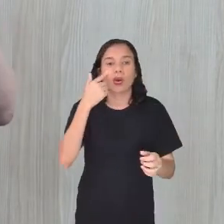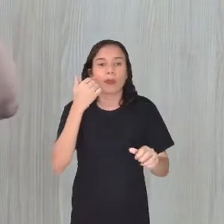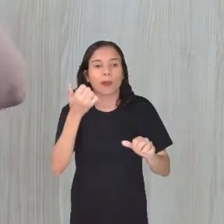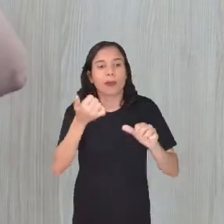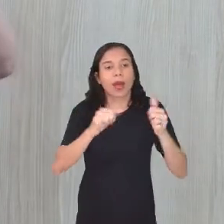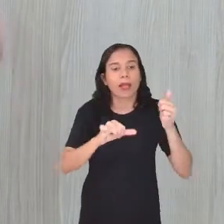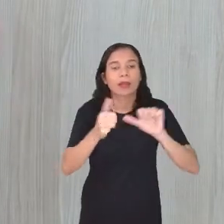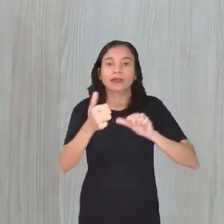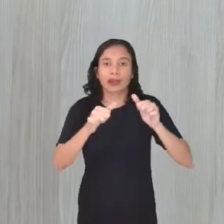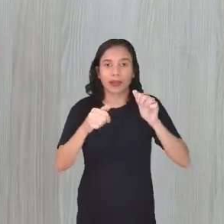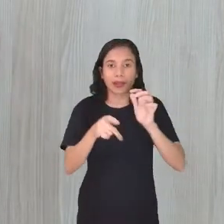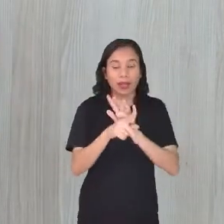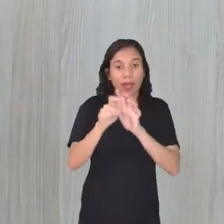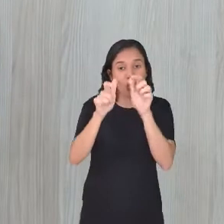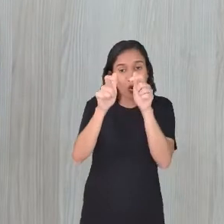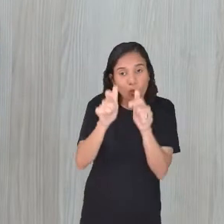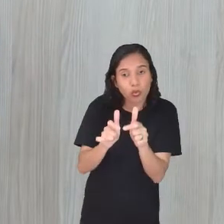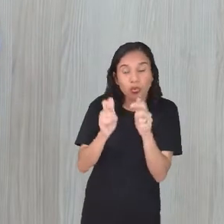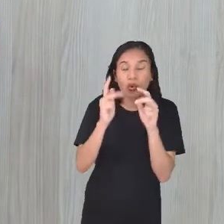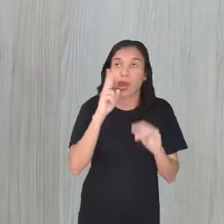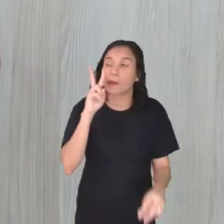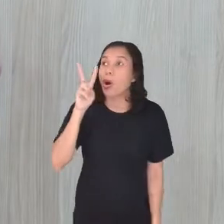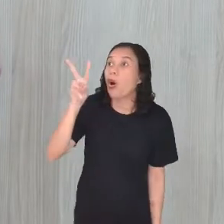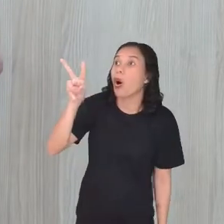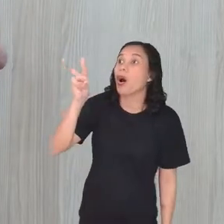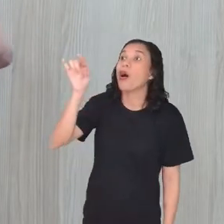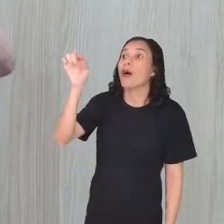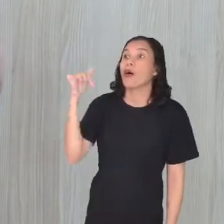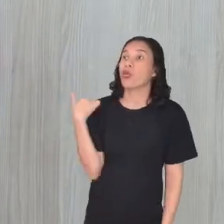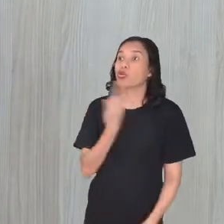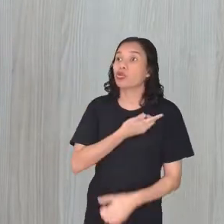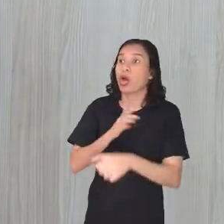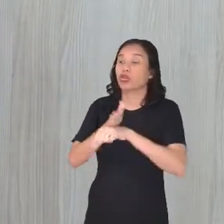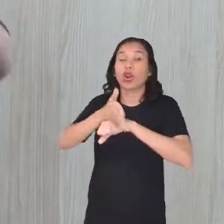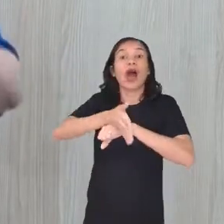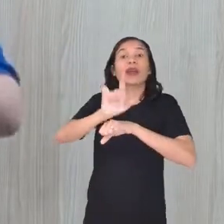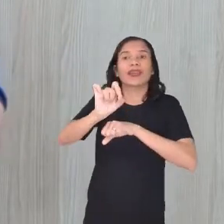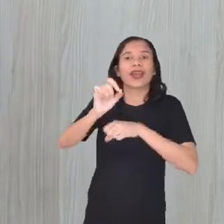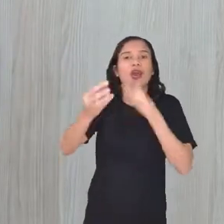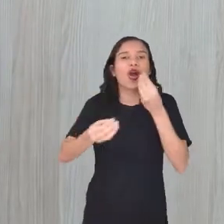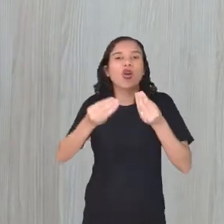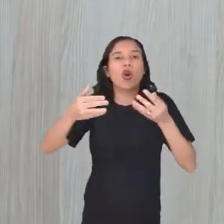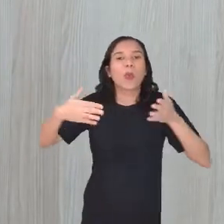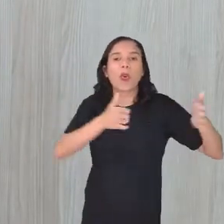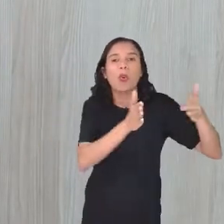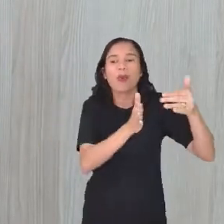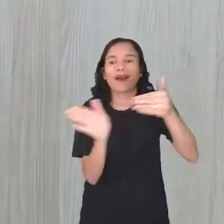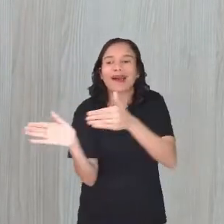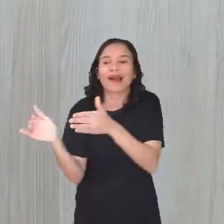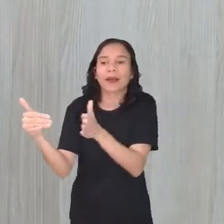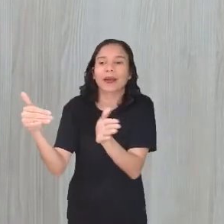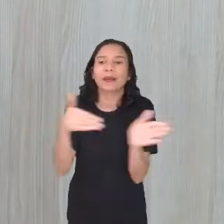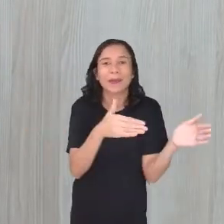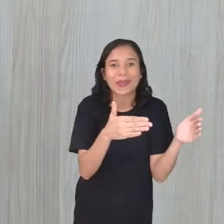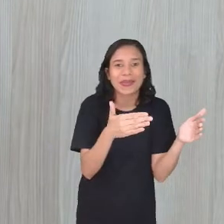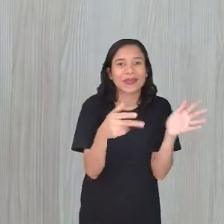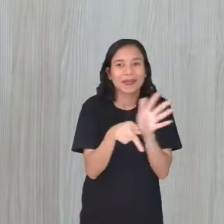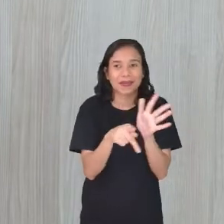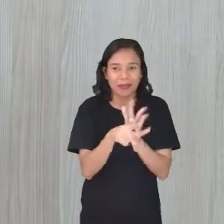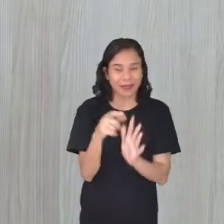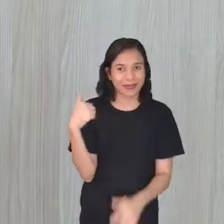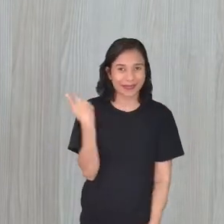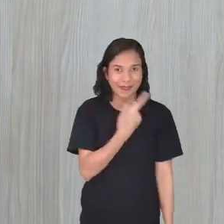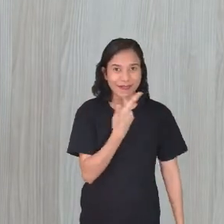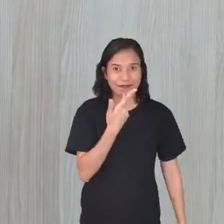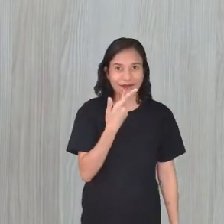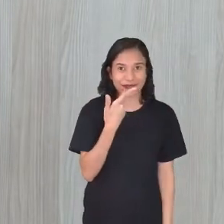navios, né? Era um ponto que se olhava e, ó, então a gente vai entrar aqui. Olha a Cruz ali, a Cruz do Patrão. Era... Indicava,